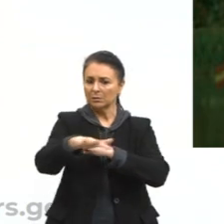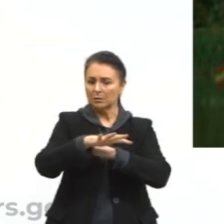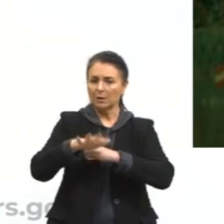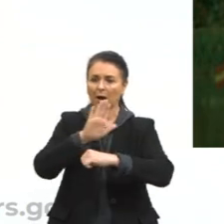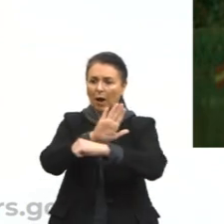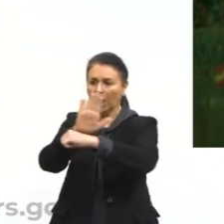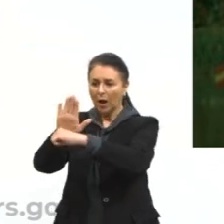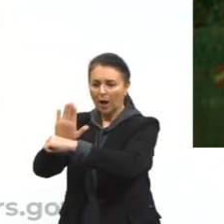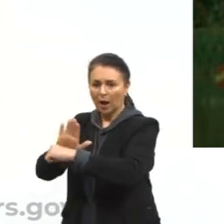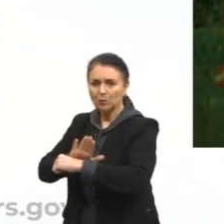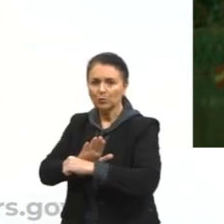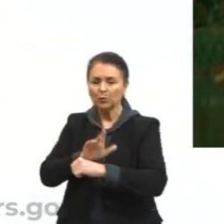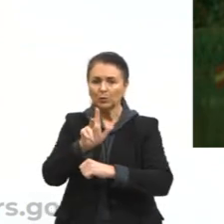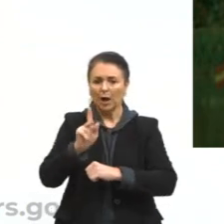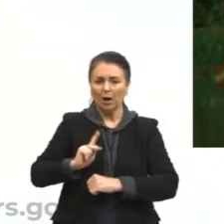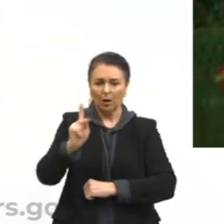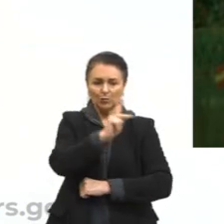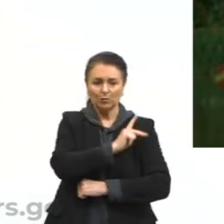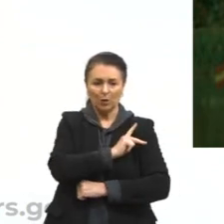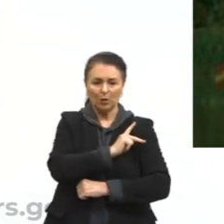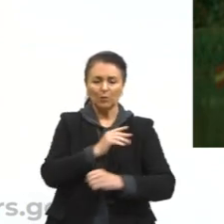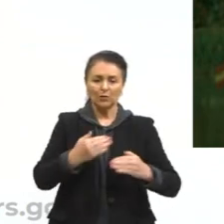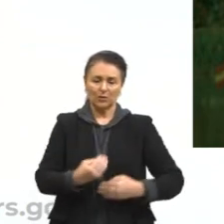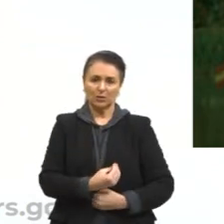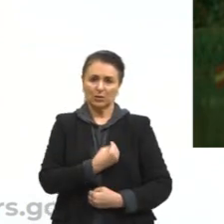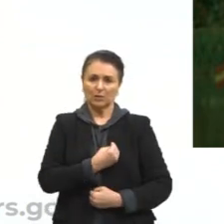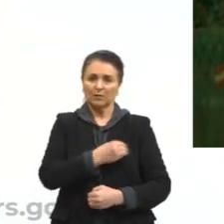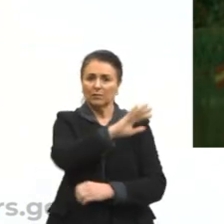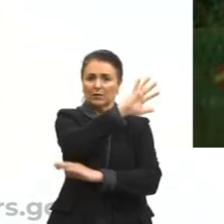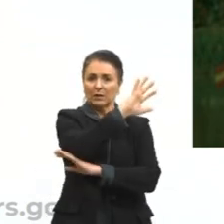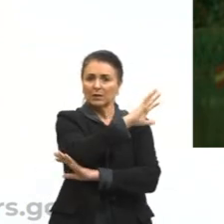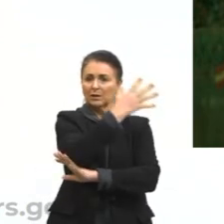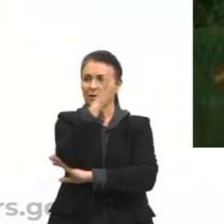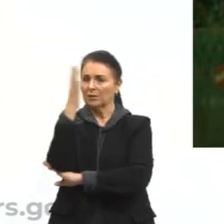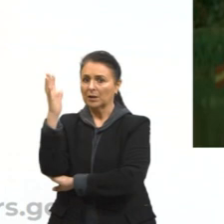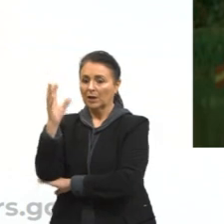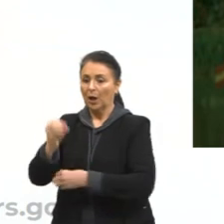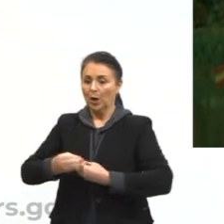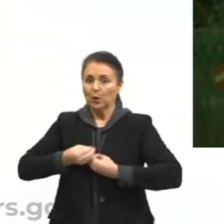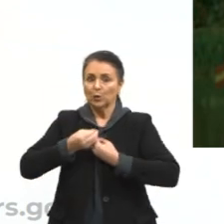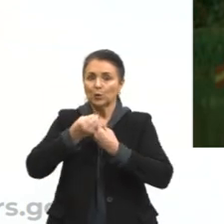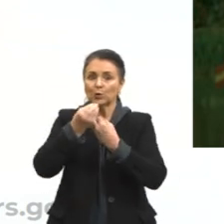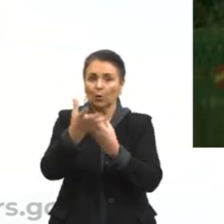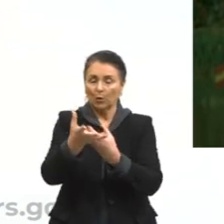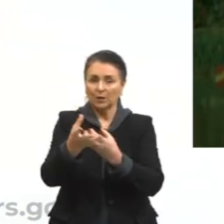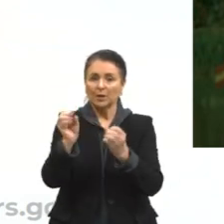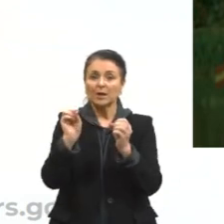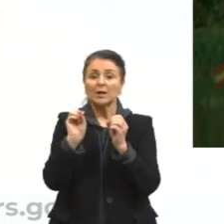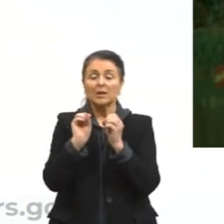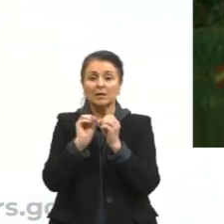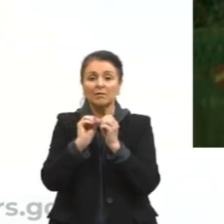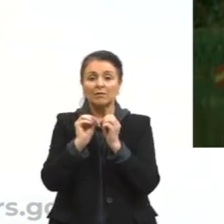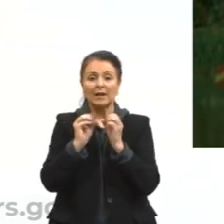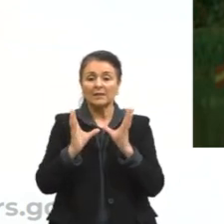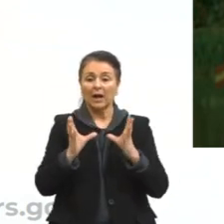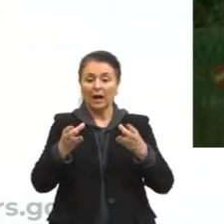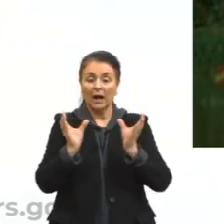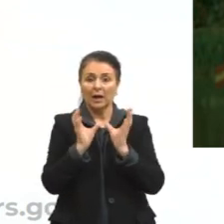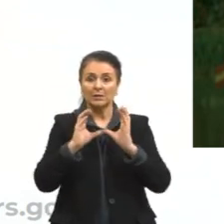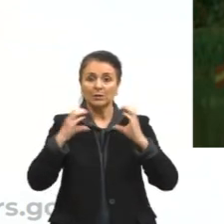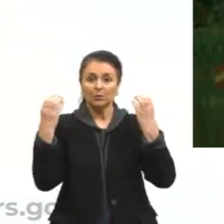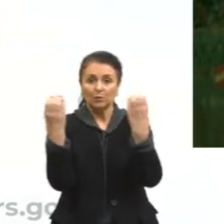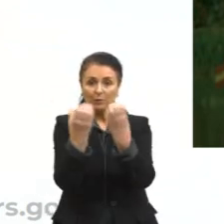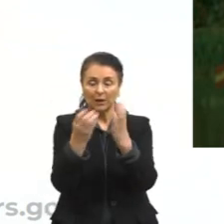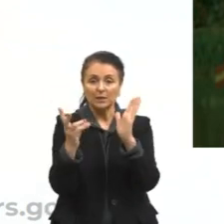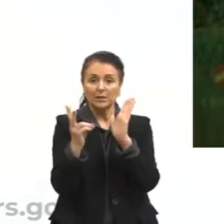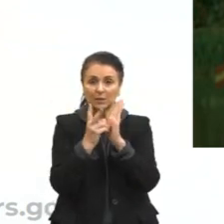postos, aos povos da floresta. Doe agora e garanta que comunidades indígenas da Amazônia possam enfrentar a